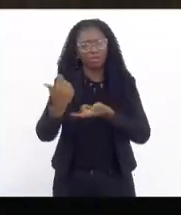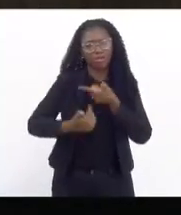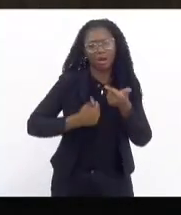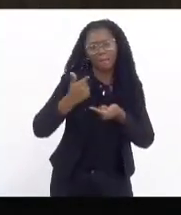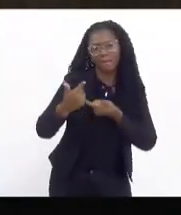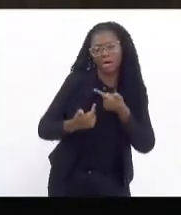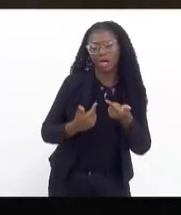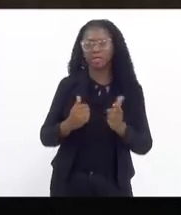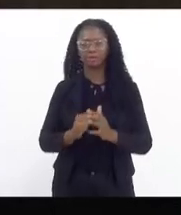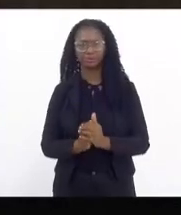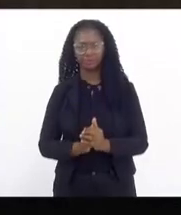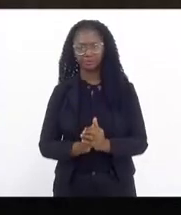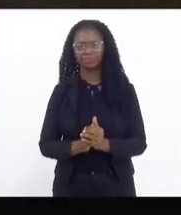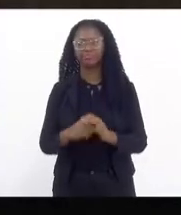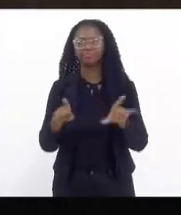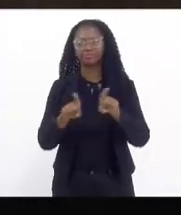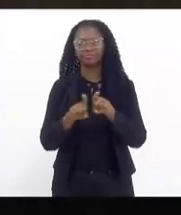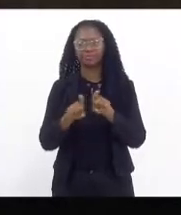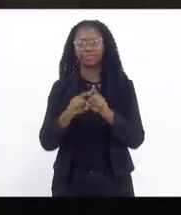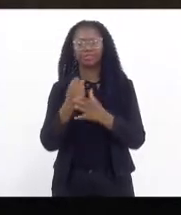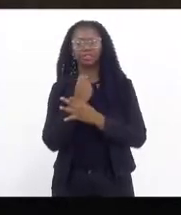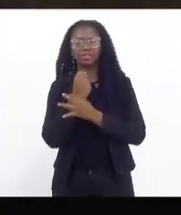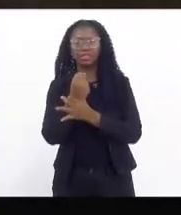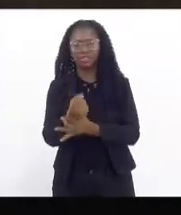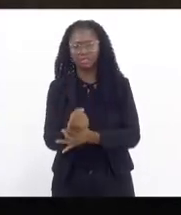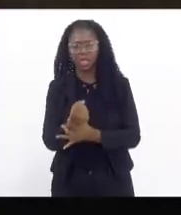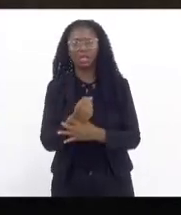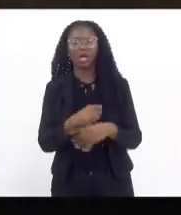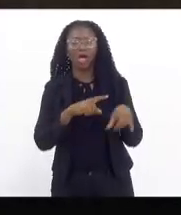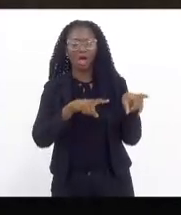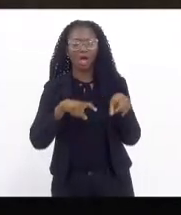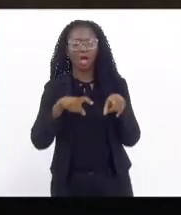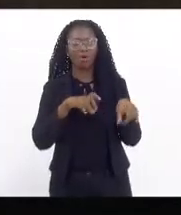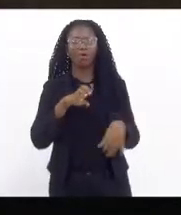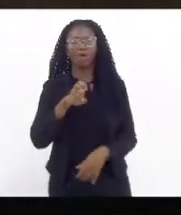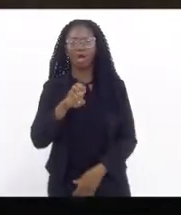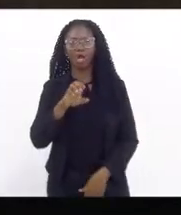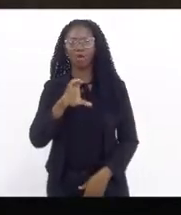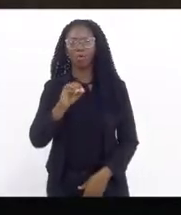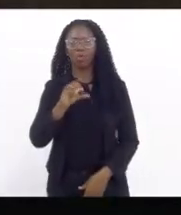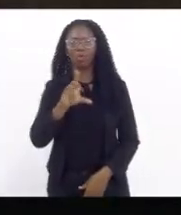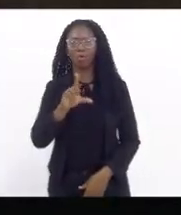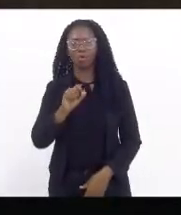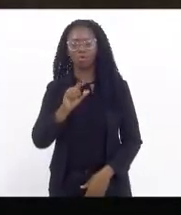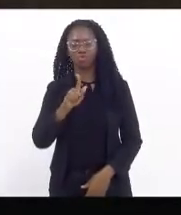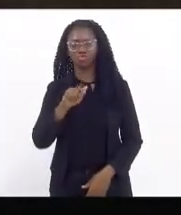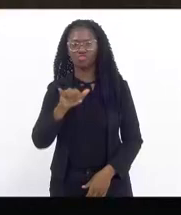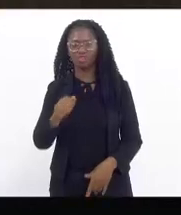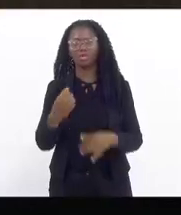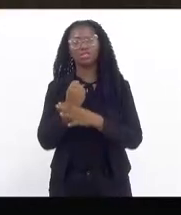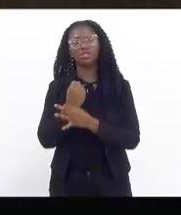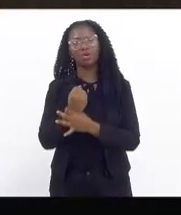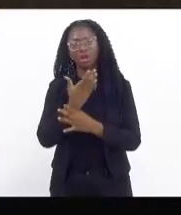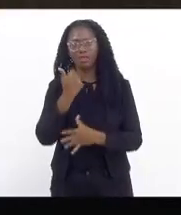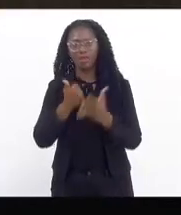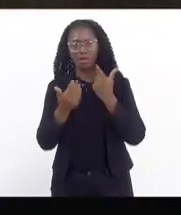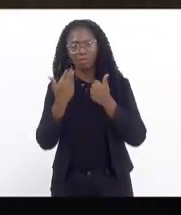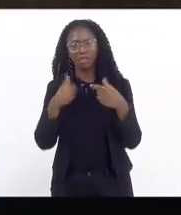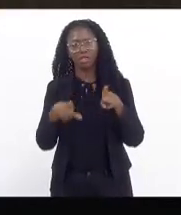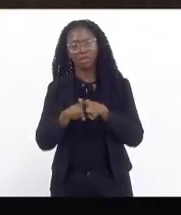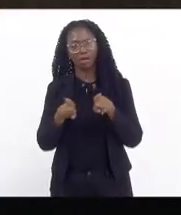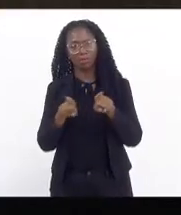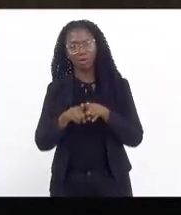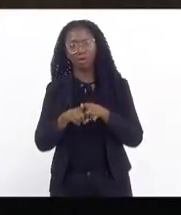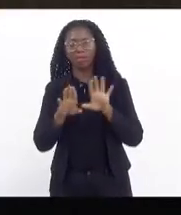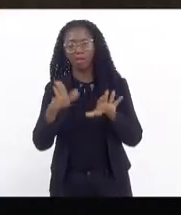frente, em defesa da agroecologia, da segurança alimentar. A gente sabe, nesse período em que nós